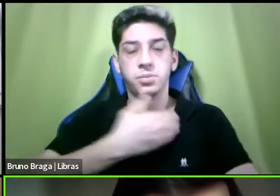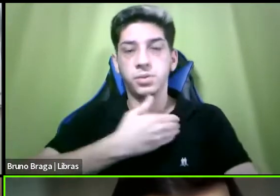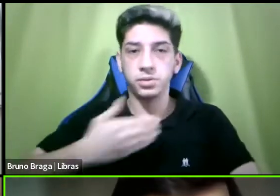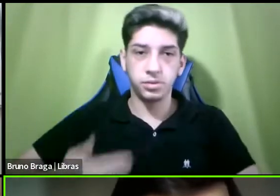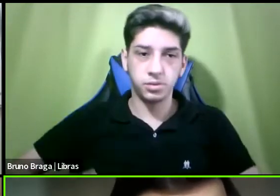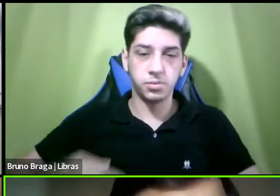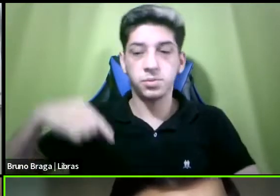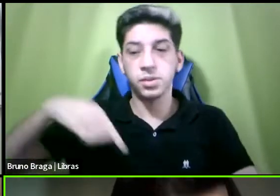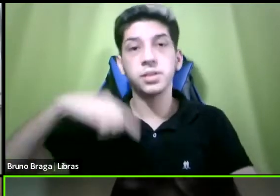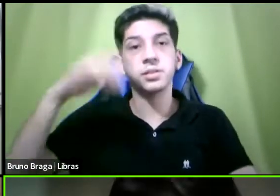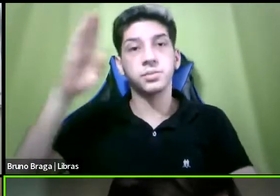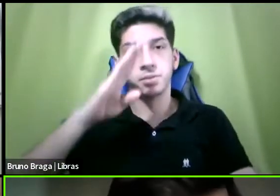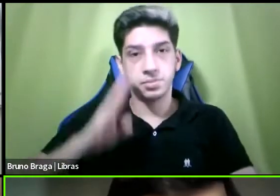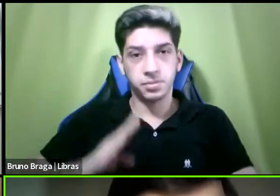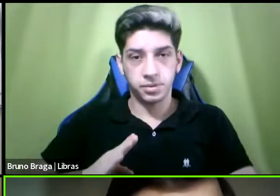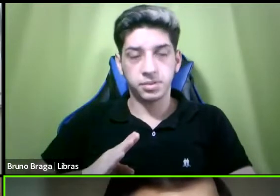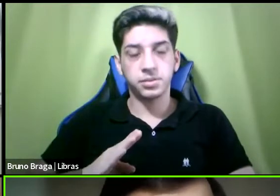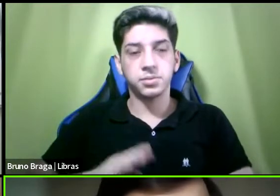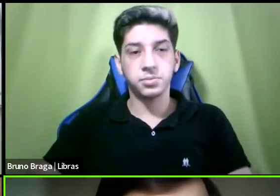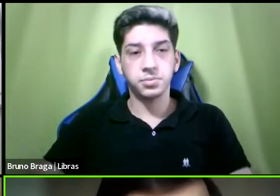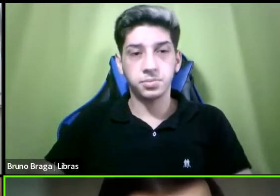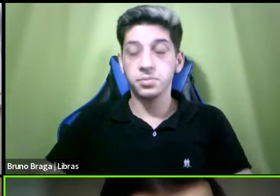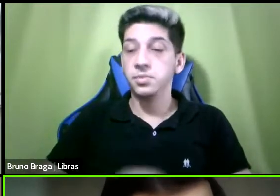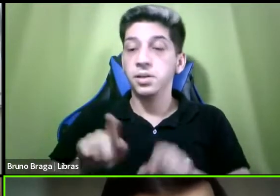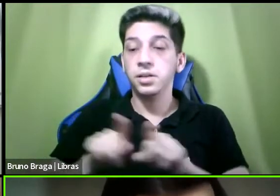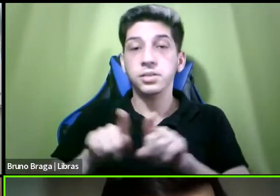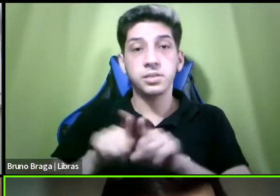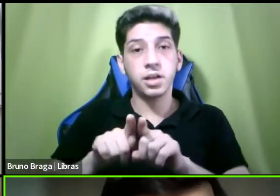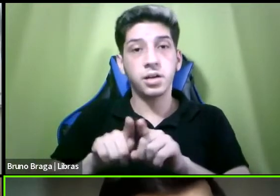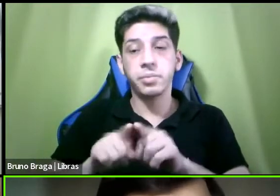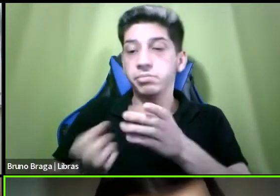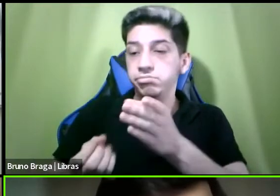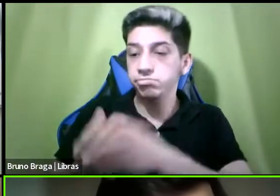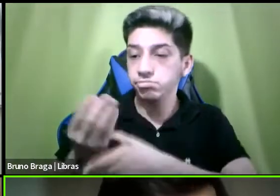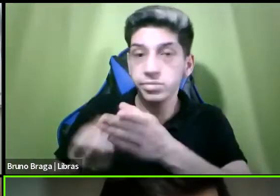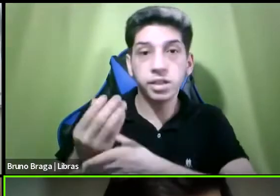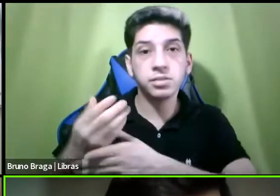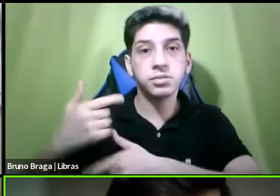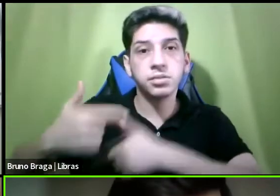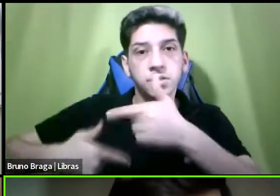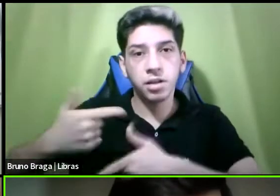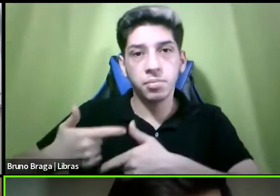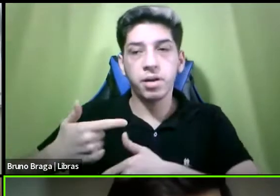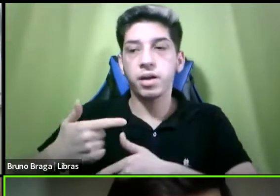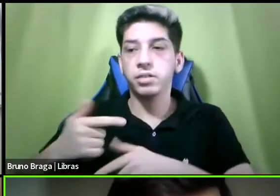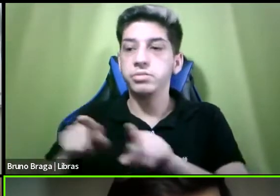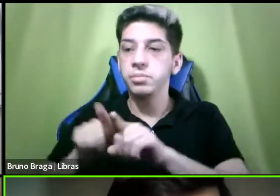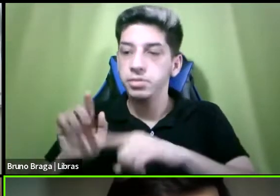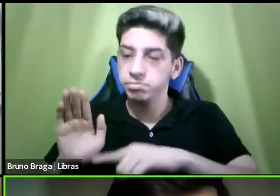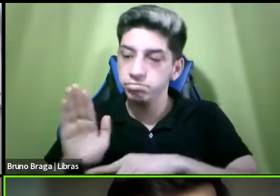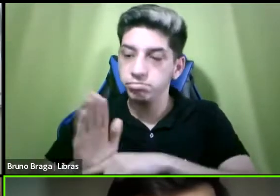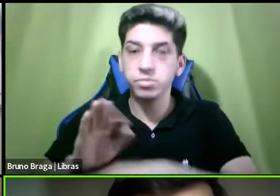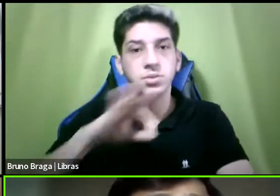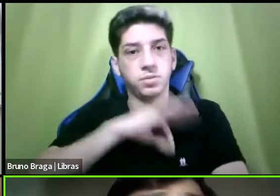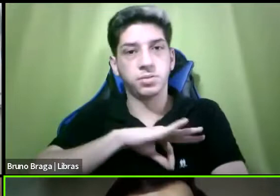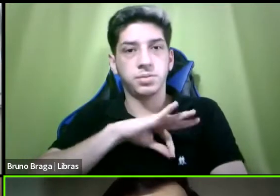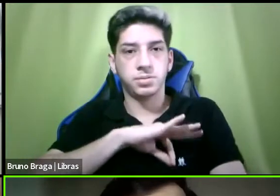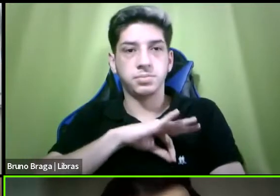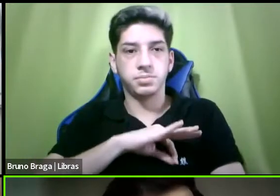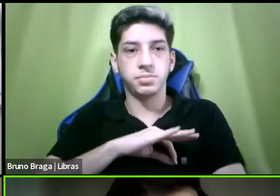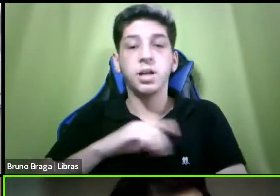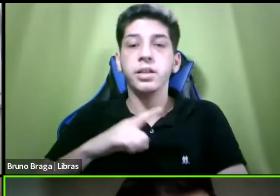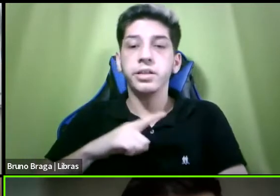no nosso país assim como também geração de trabalho e renda várias pessoas por exemplo nos relatam que não